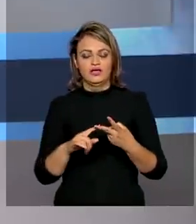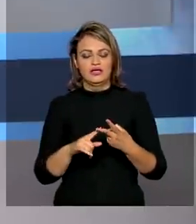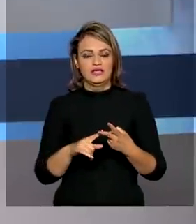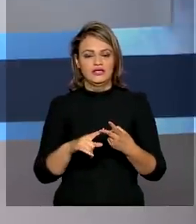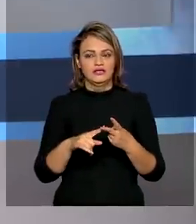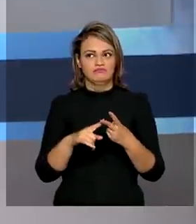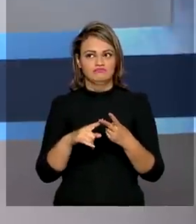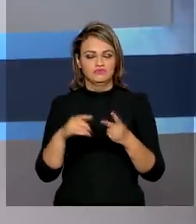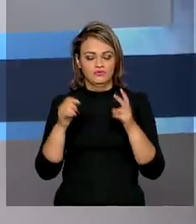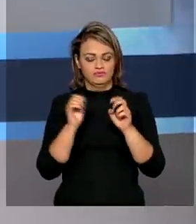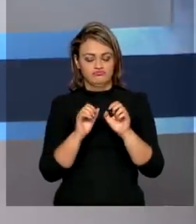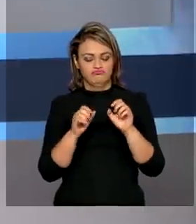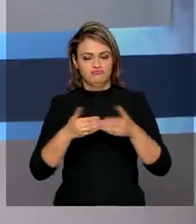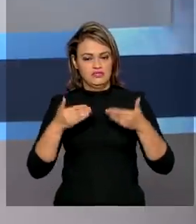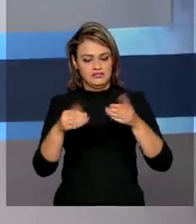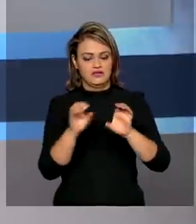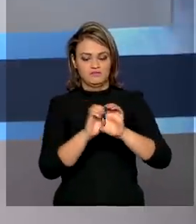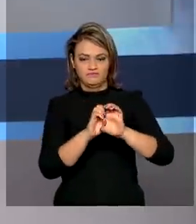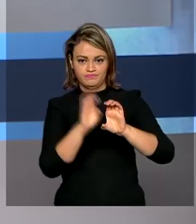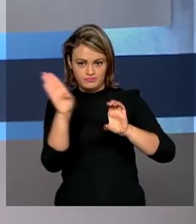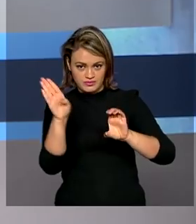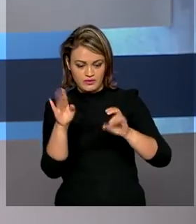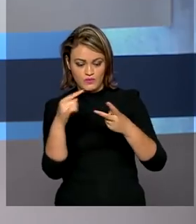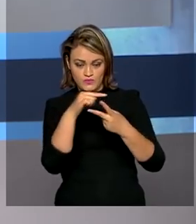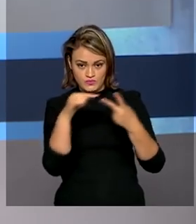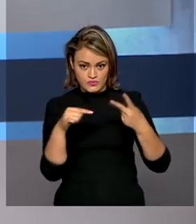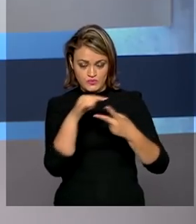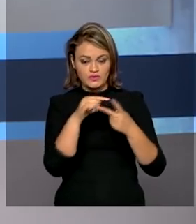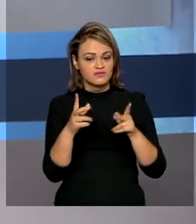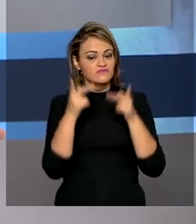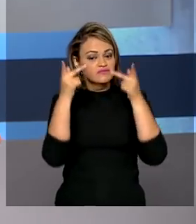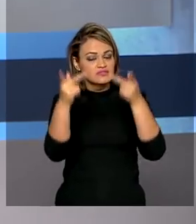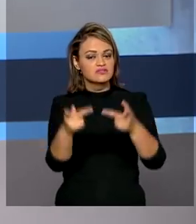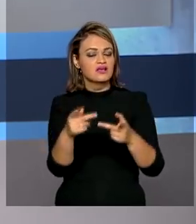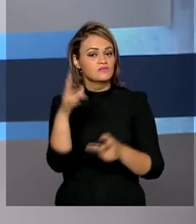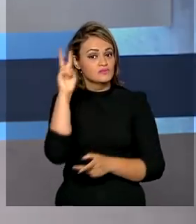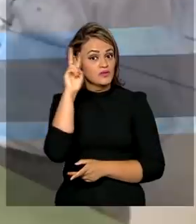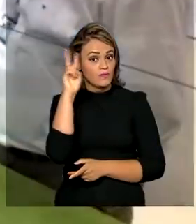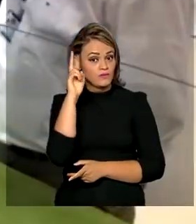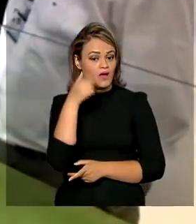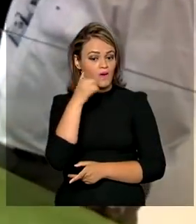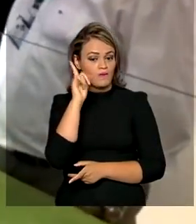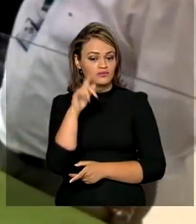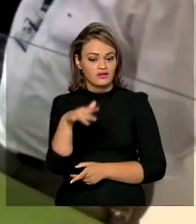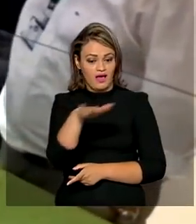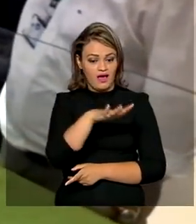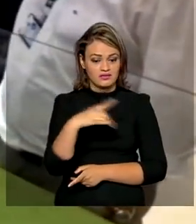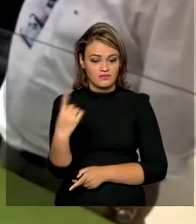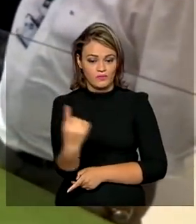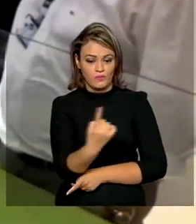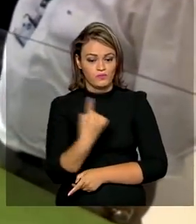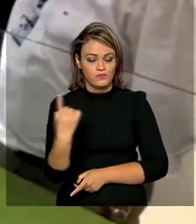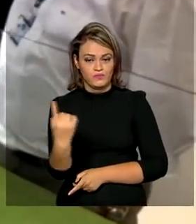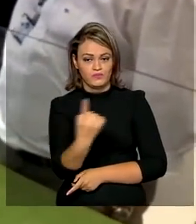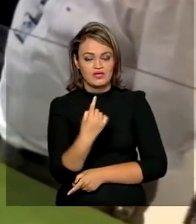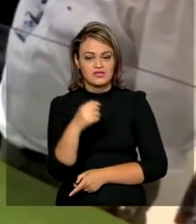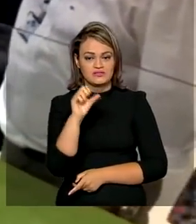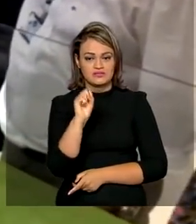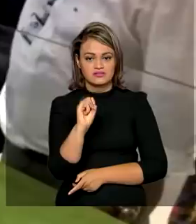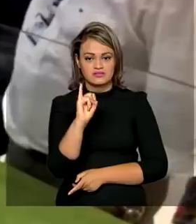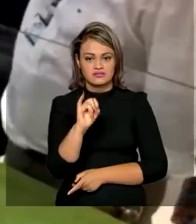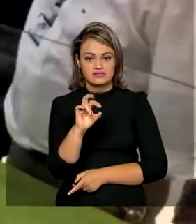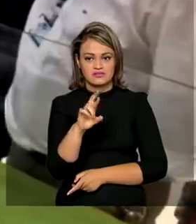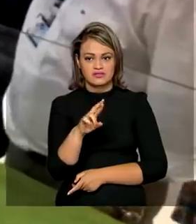da Ciência, Tecnologia e Inovações, Marcos Pontes, visitaram nesta segunda-feira o acelerador de partículas Sirius, em